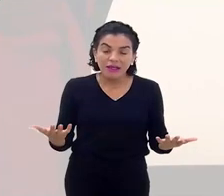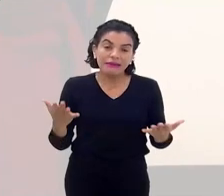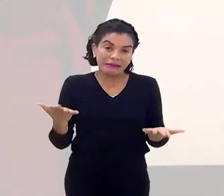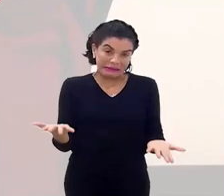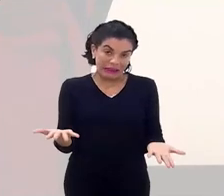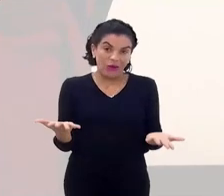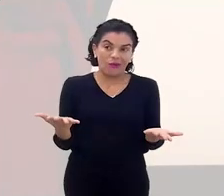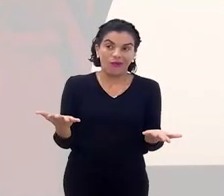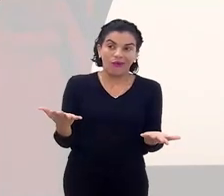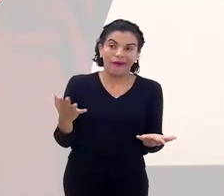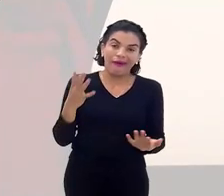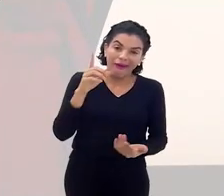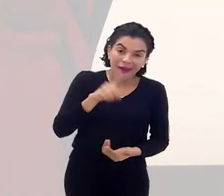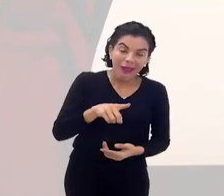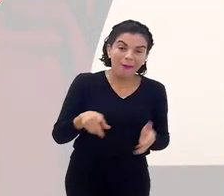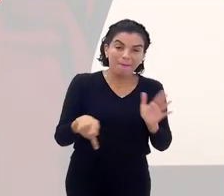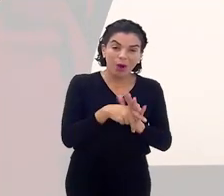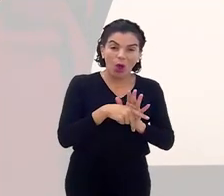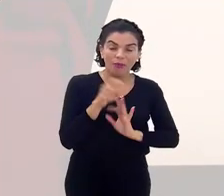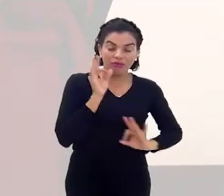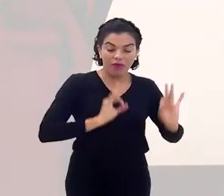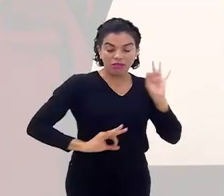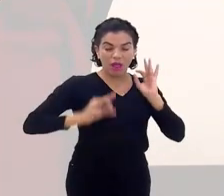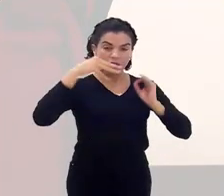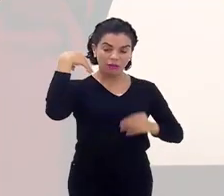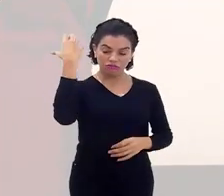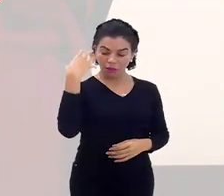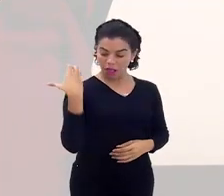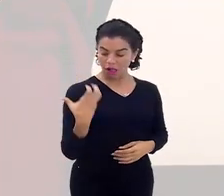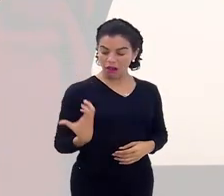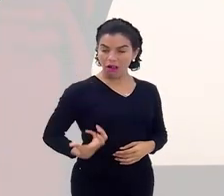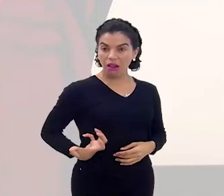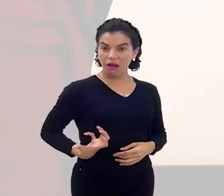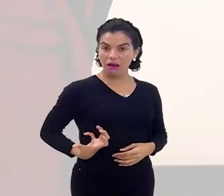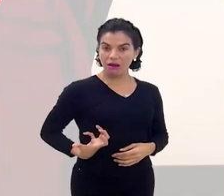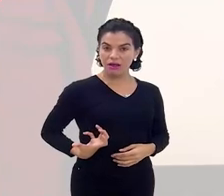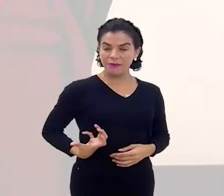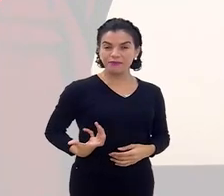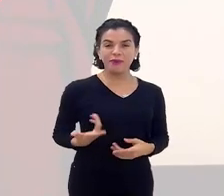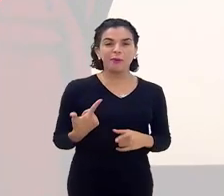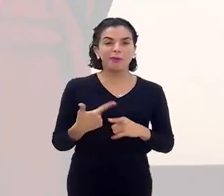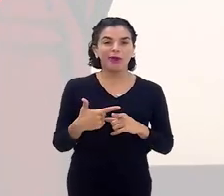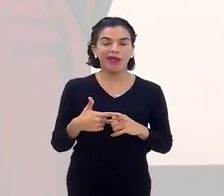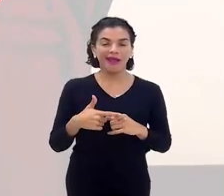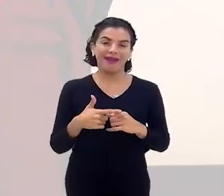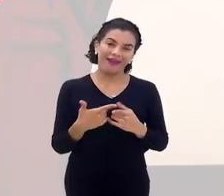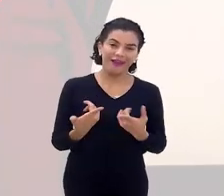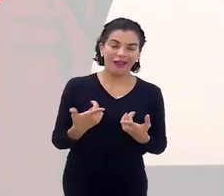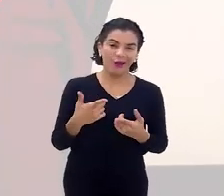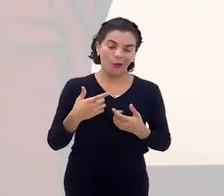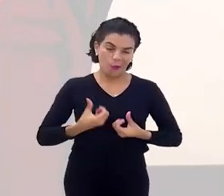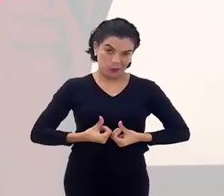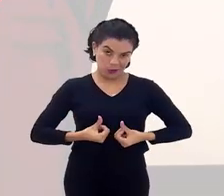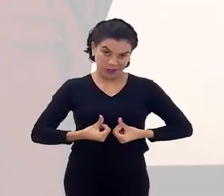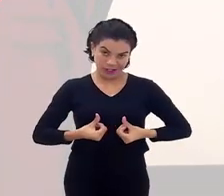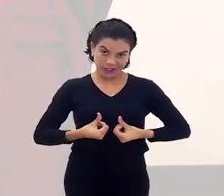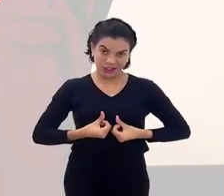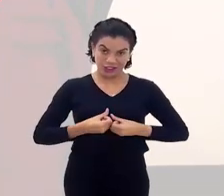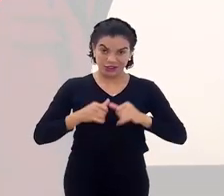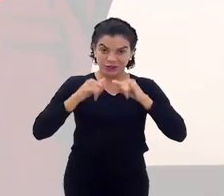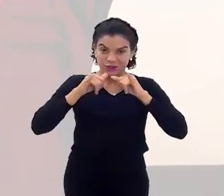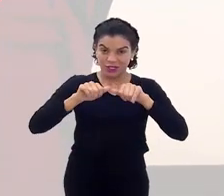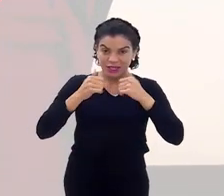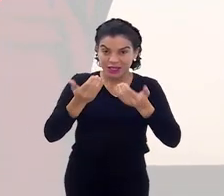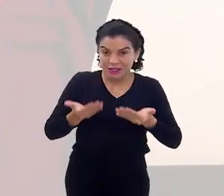Então, assim, é da vaidade, né? Assim, porque a gente diz que o budista, né? Em